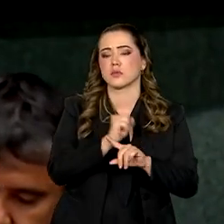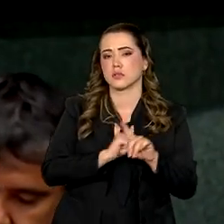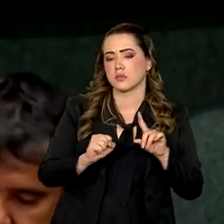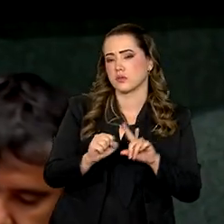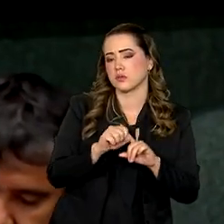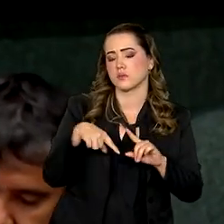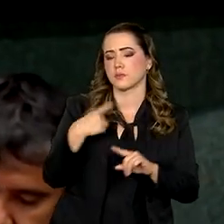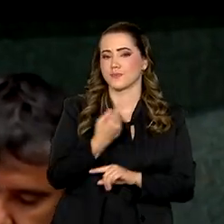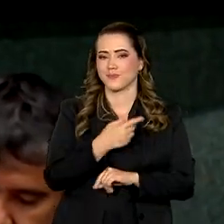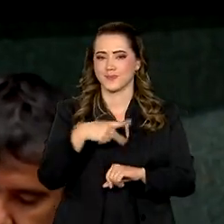no nosso país.